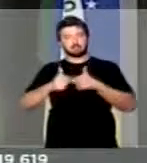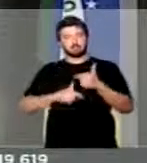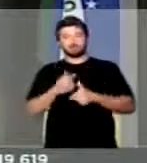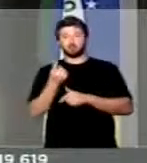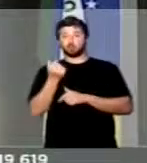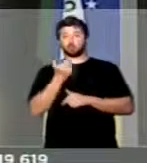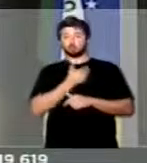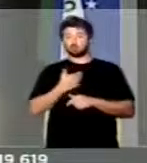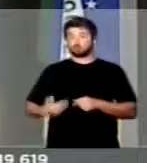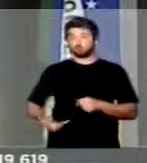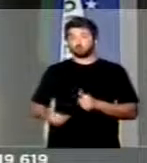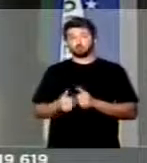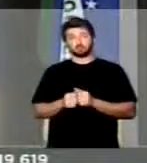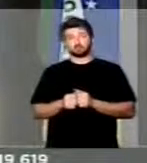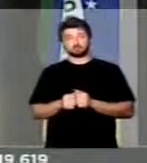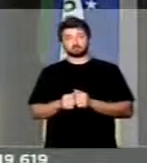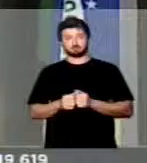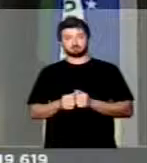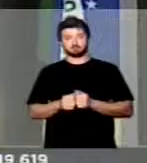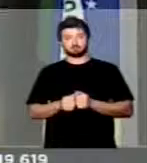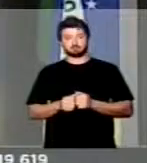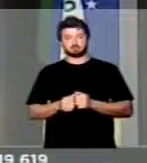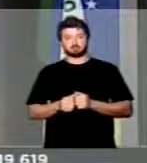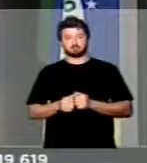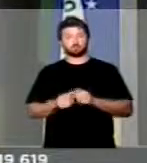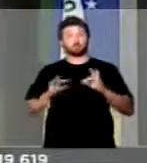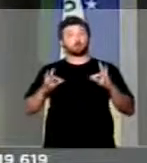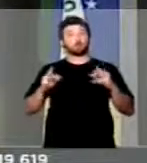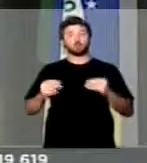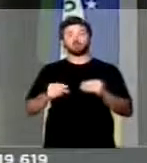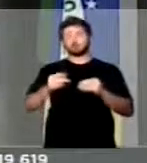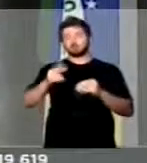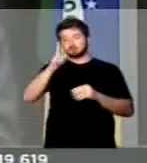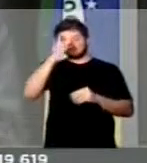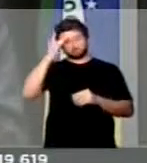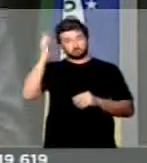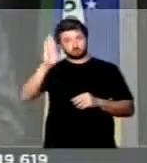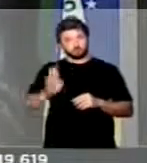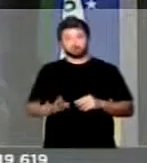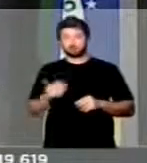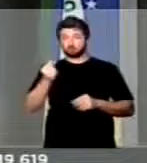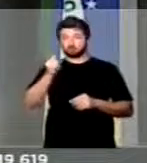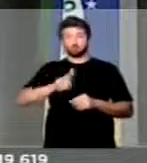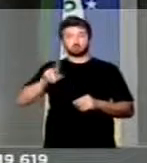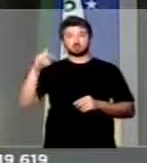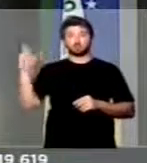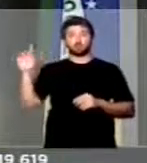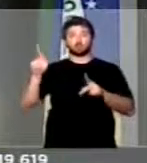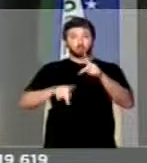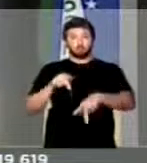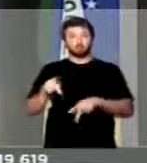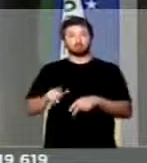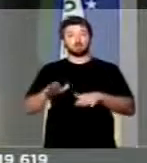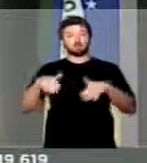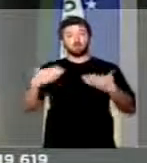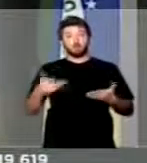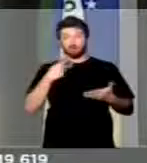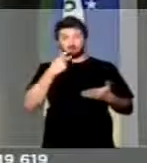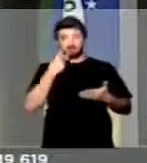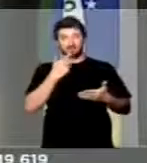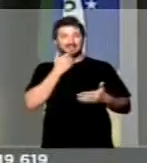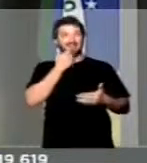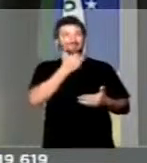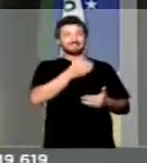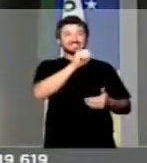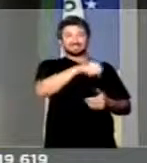recursos públicos de todos os brasileiros. E quando nós vamos dizer sim para